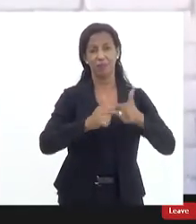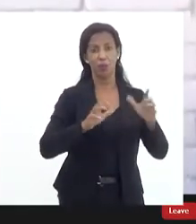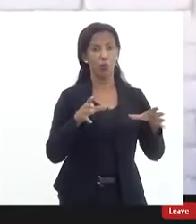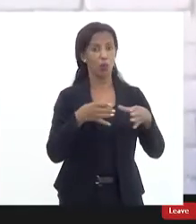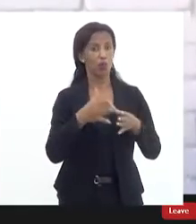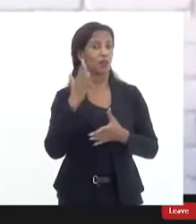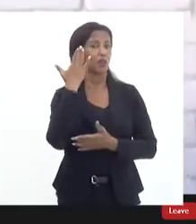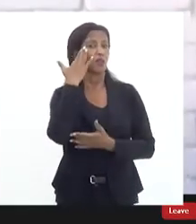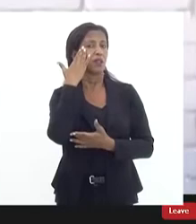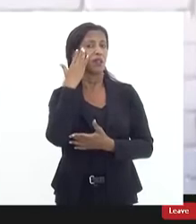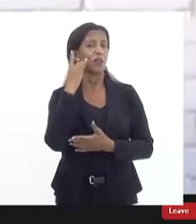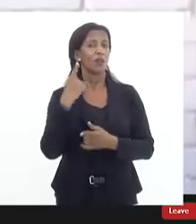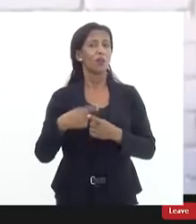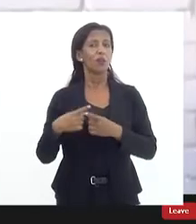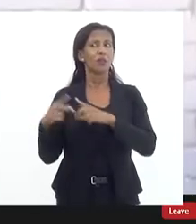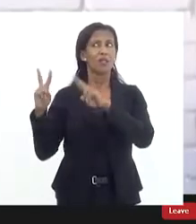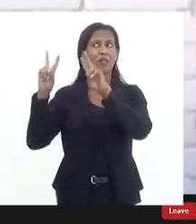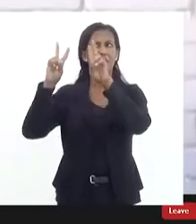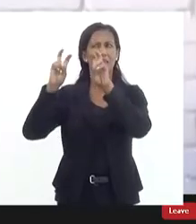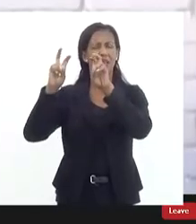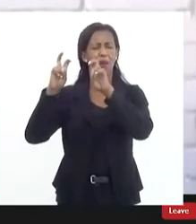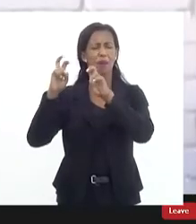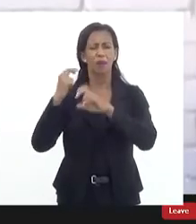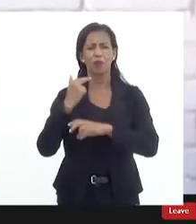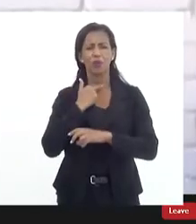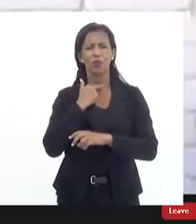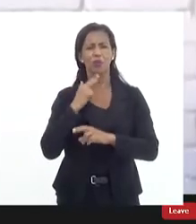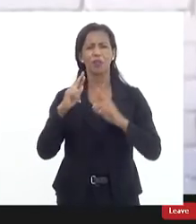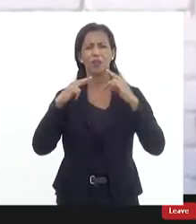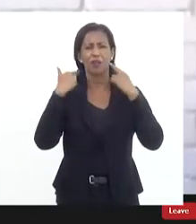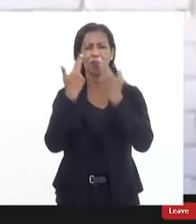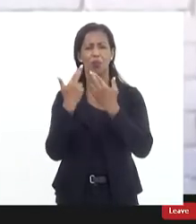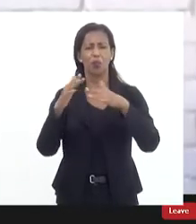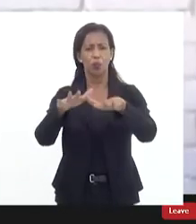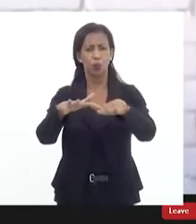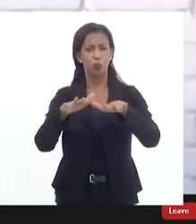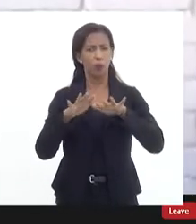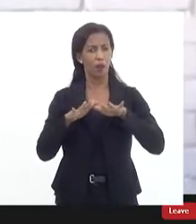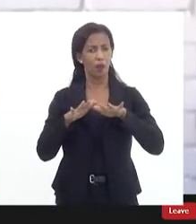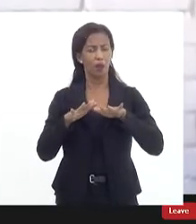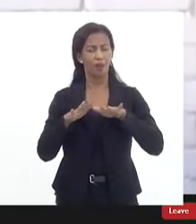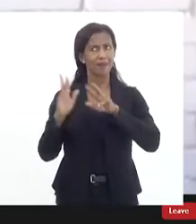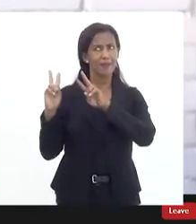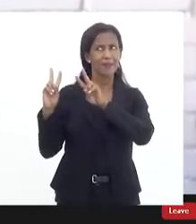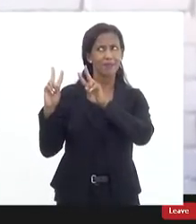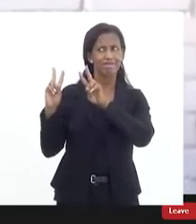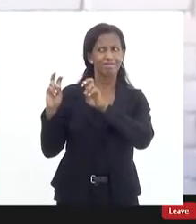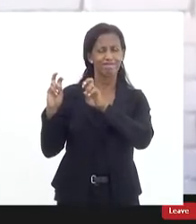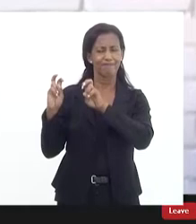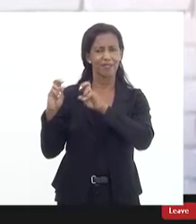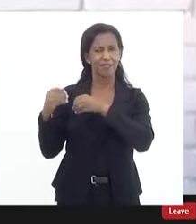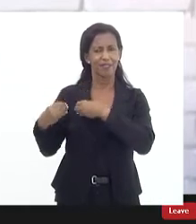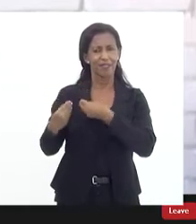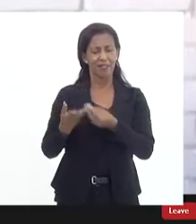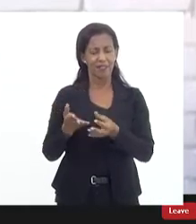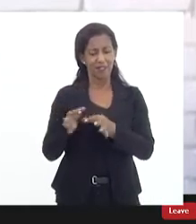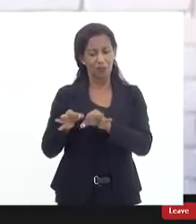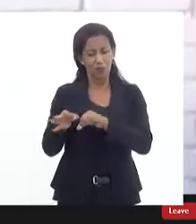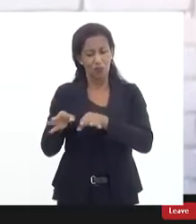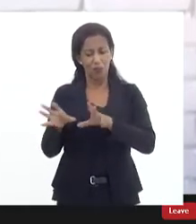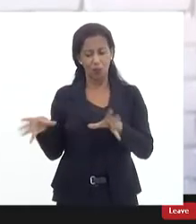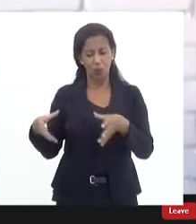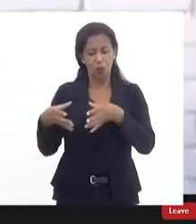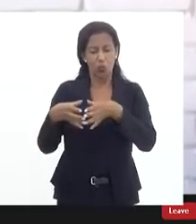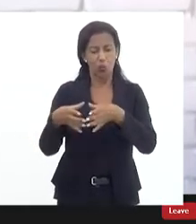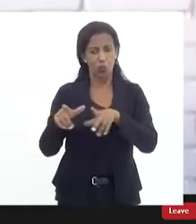entendimento que esse tema não caberia numa audiência pública esse tema ele trouxemos para esse formato do grupo de